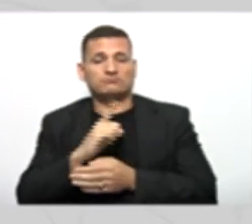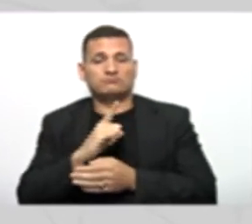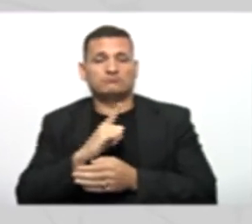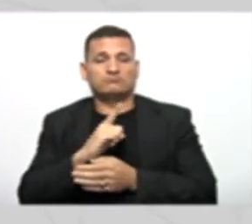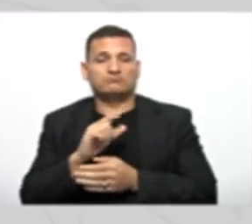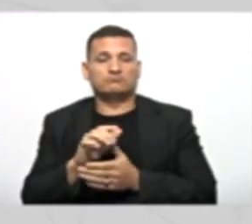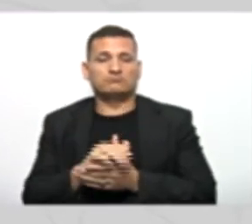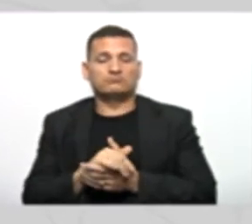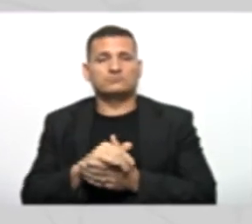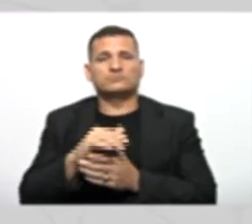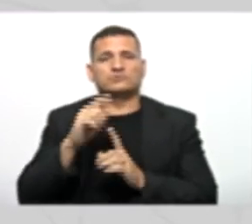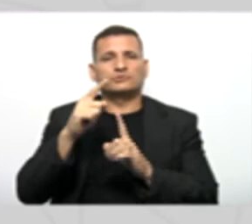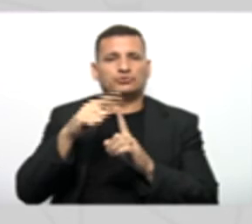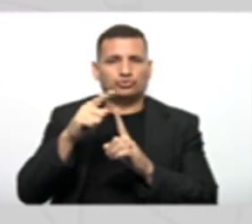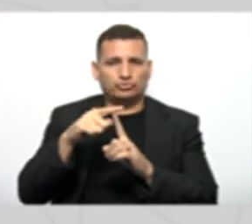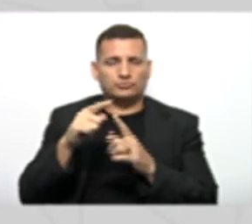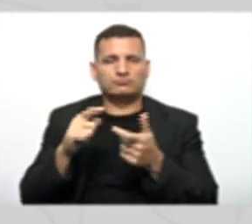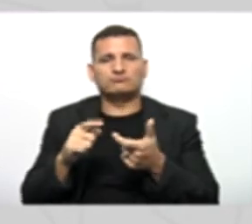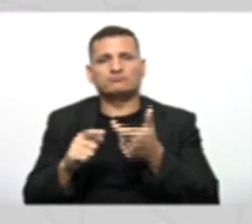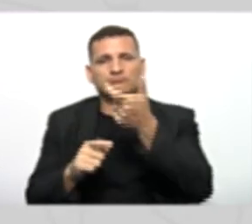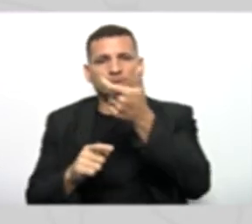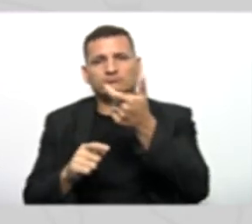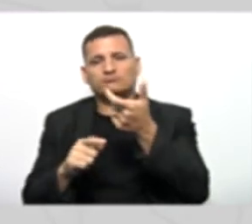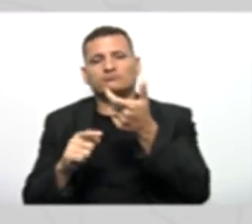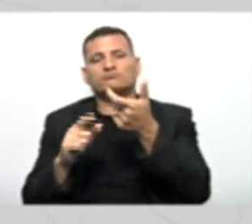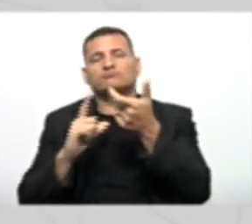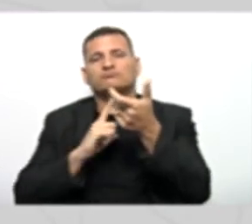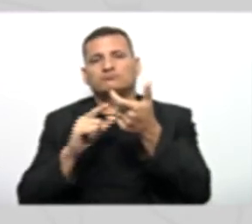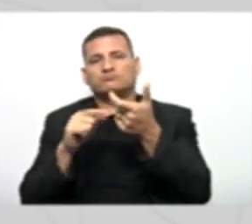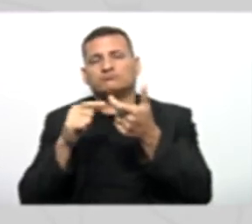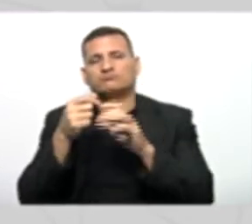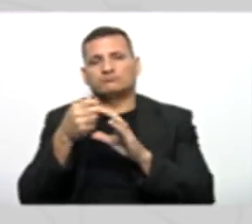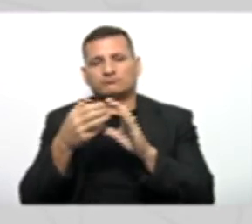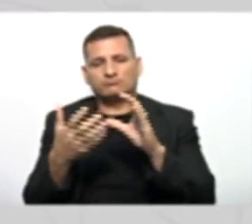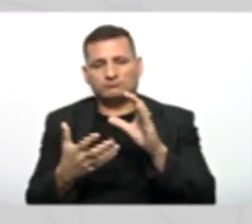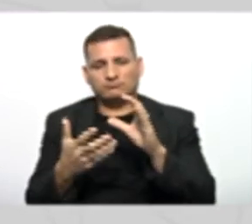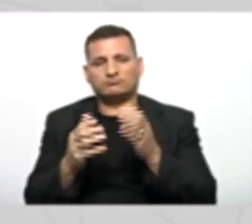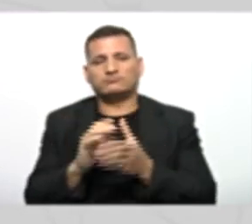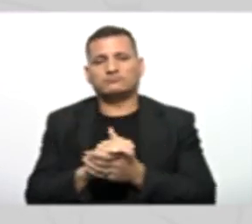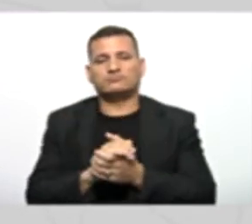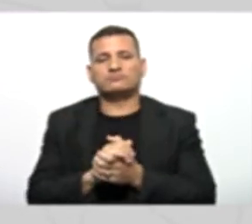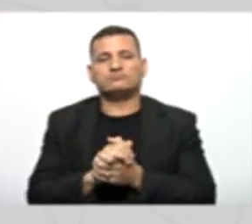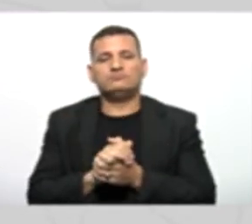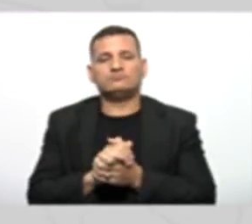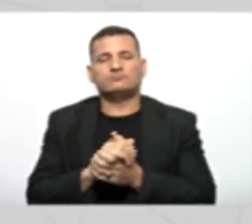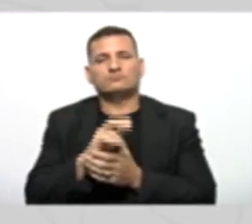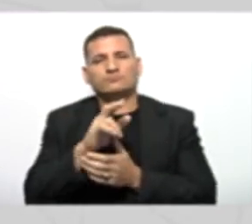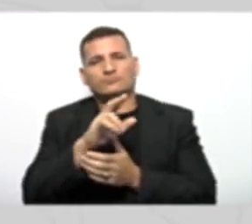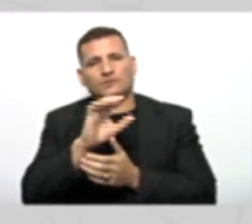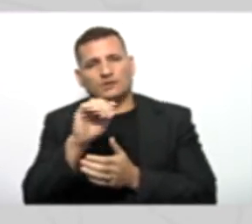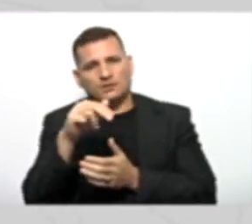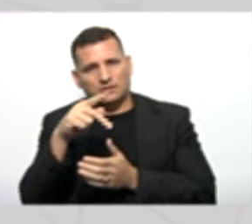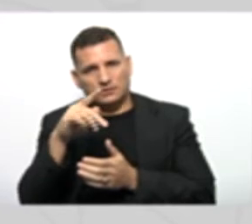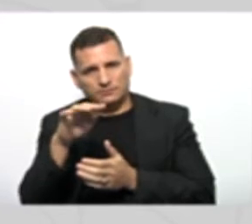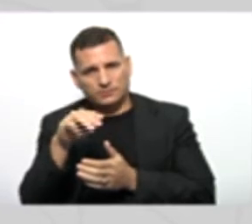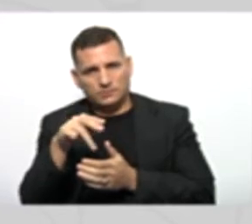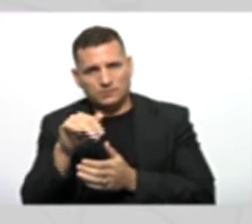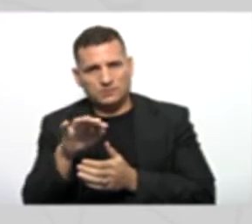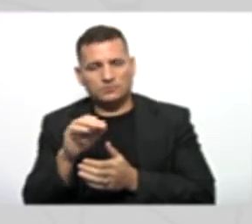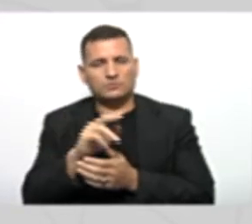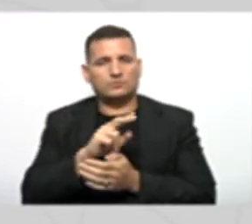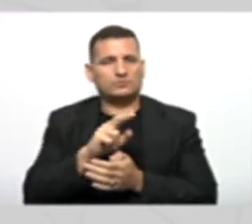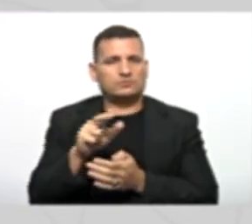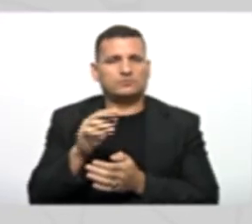A classe Time Com seu método Construtor Seus atributos Campeonato Nome E tradição Seguindo o mesmo Princípio Da